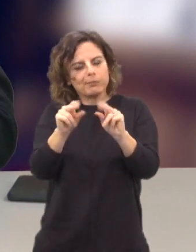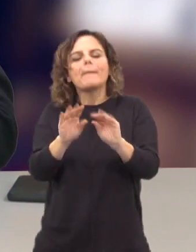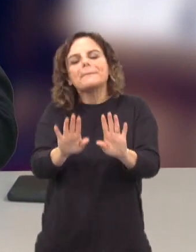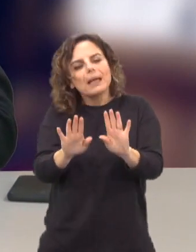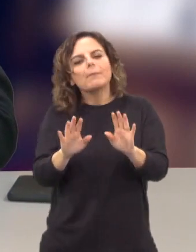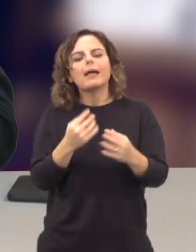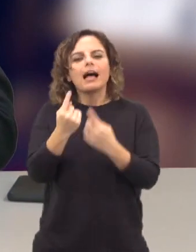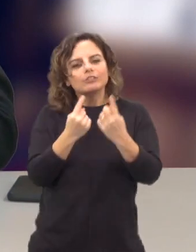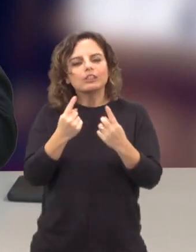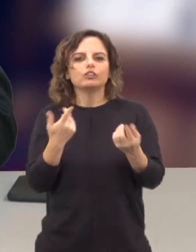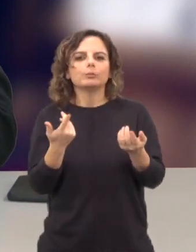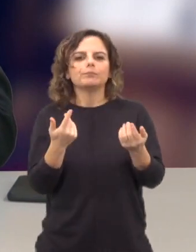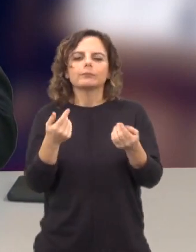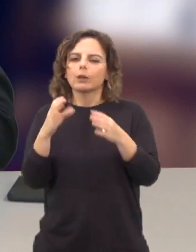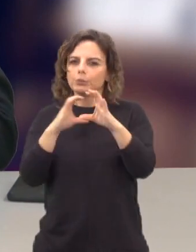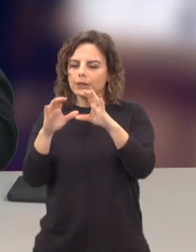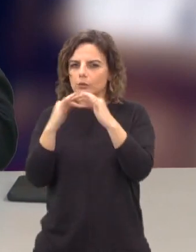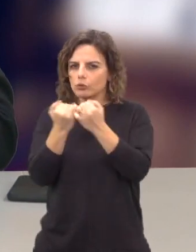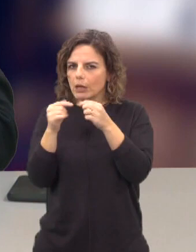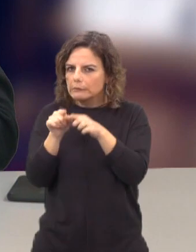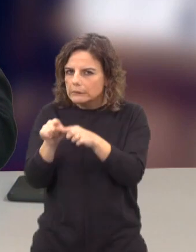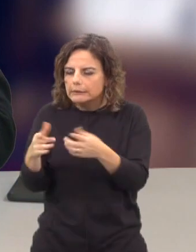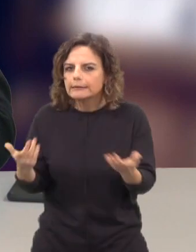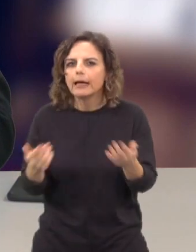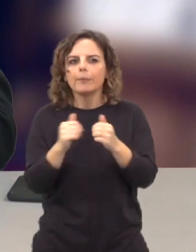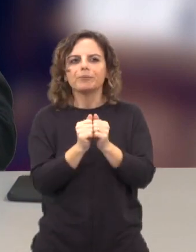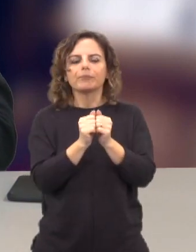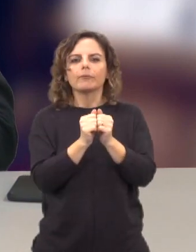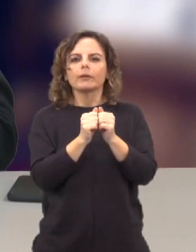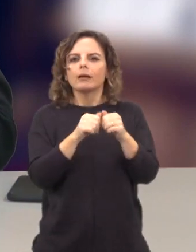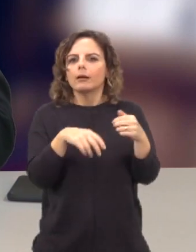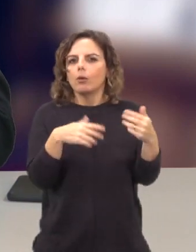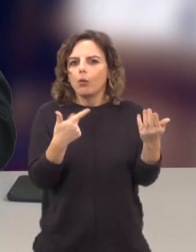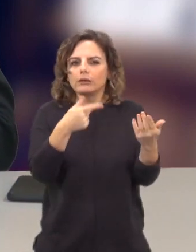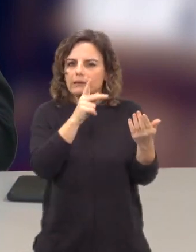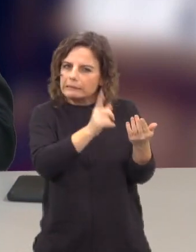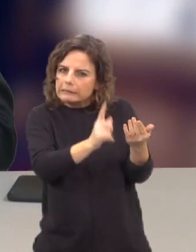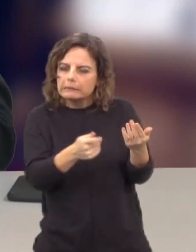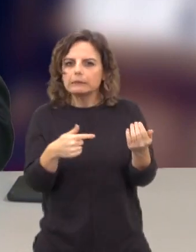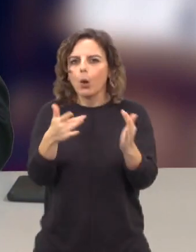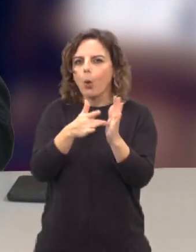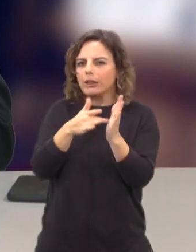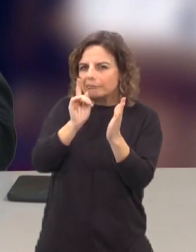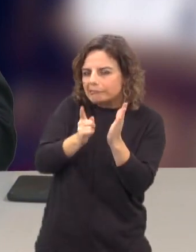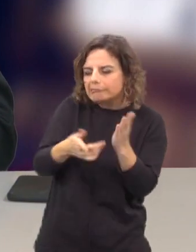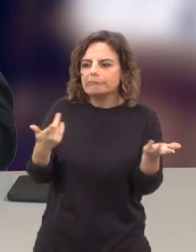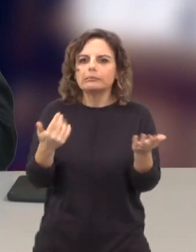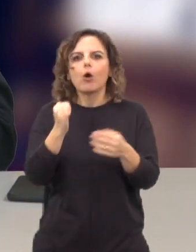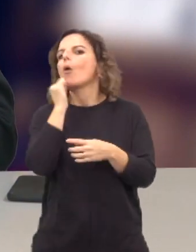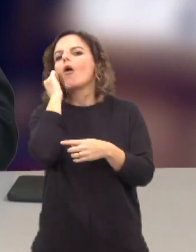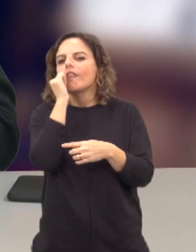aqueles órgãos de comunicação social ou aqueles emissores ou aqueles livros ou aqueles filmes